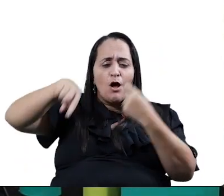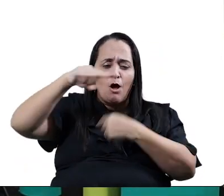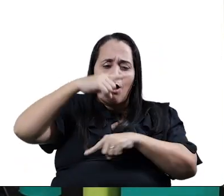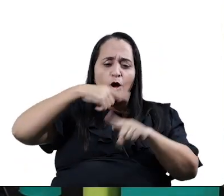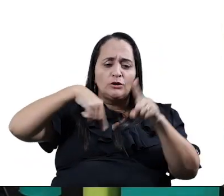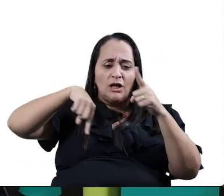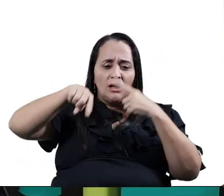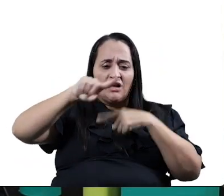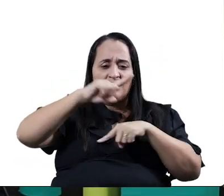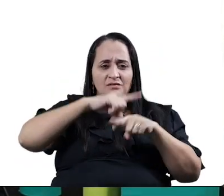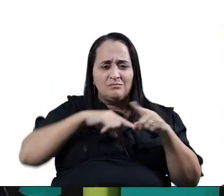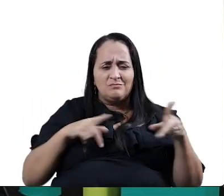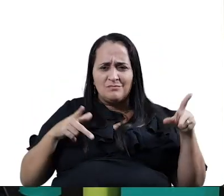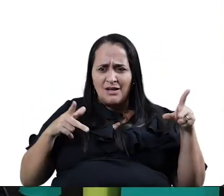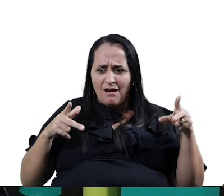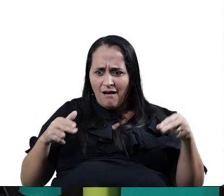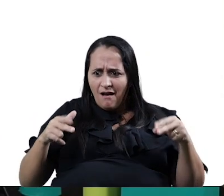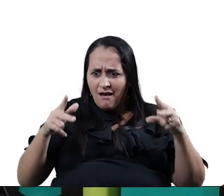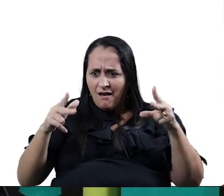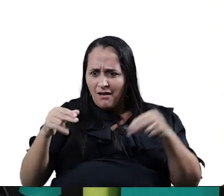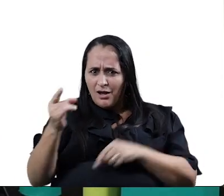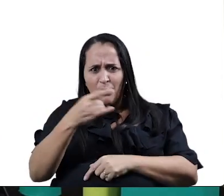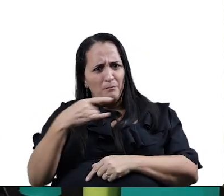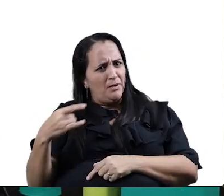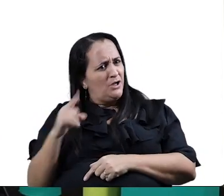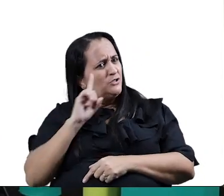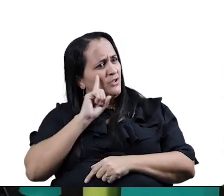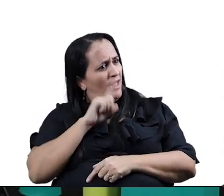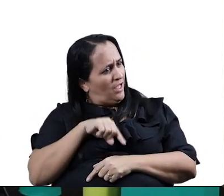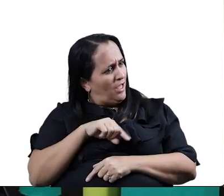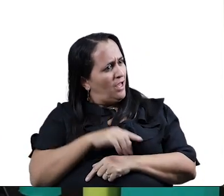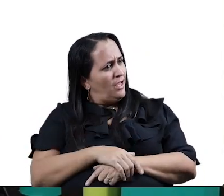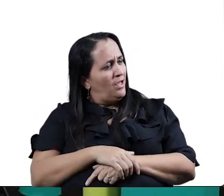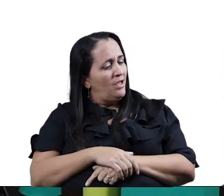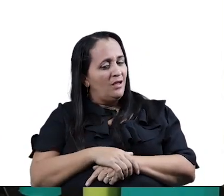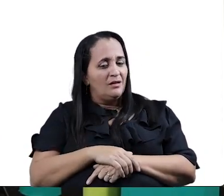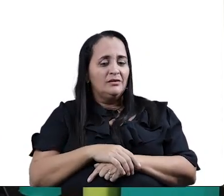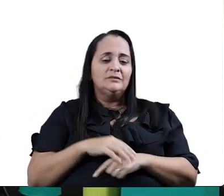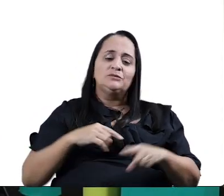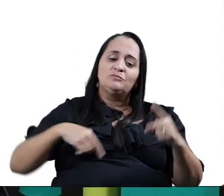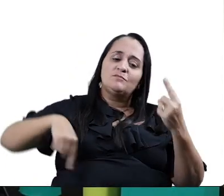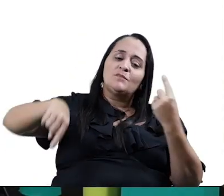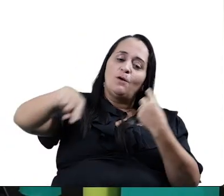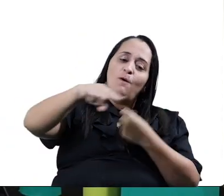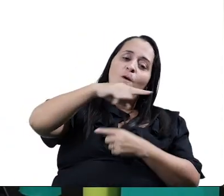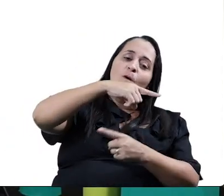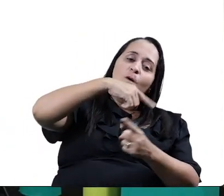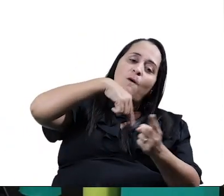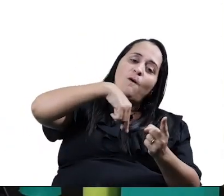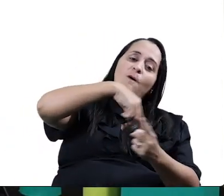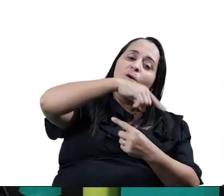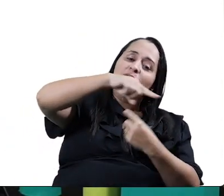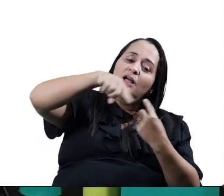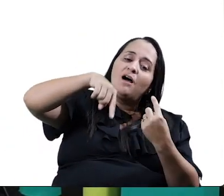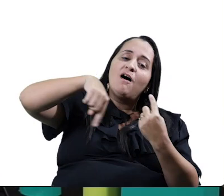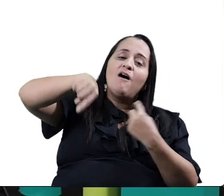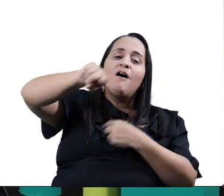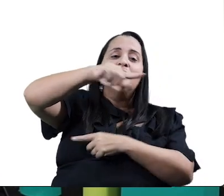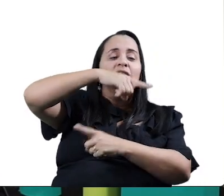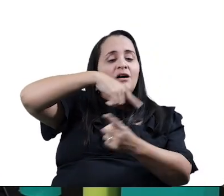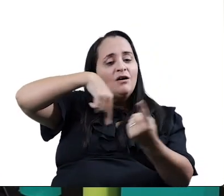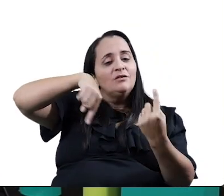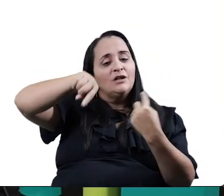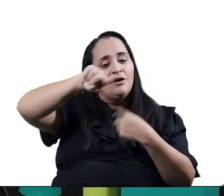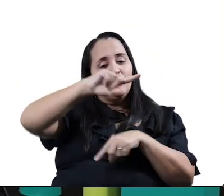Roda, roda, roda. Caranguejo, peixe. Roda, roda, roda. Pé,